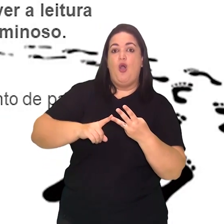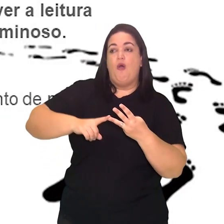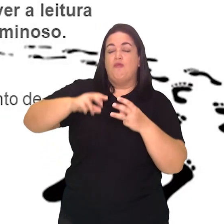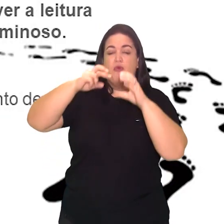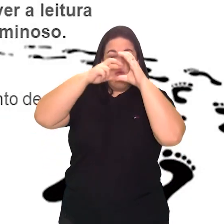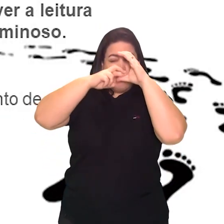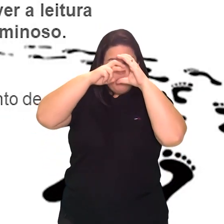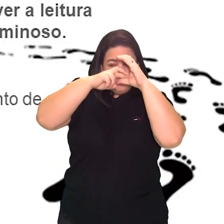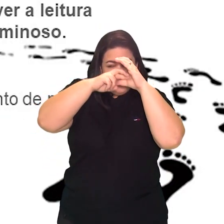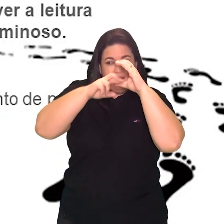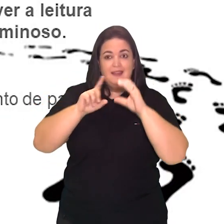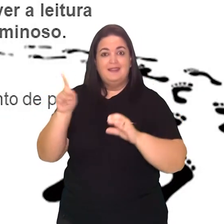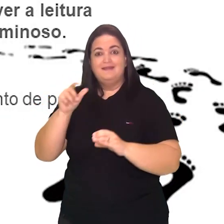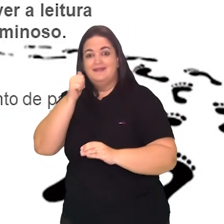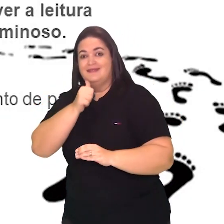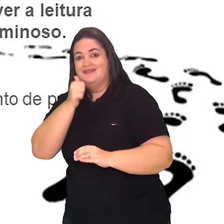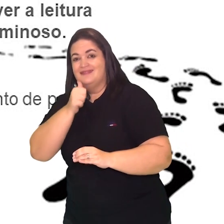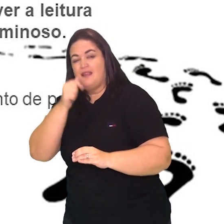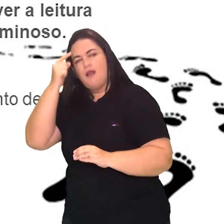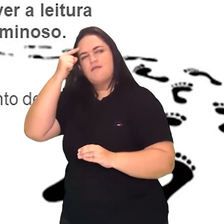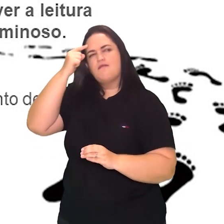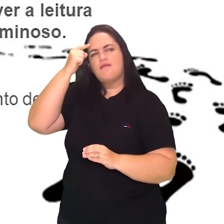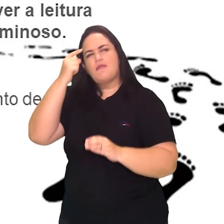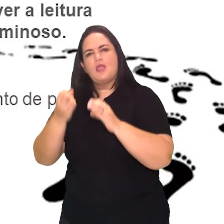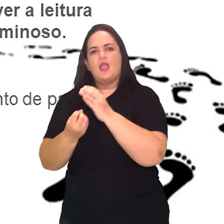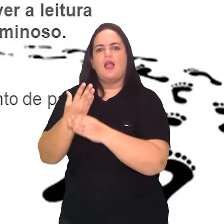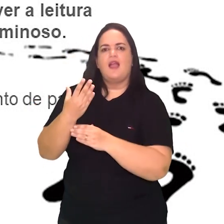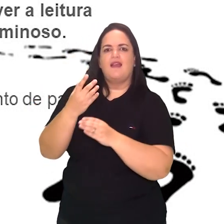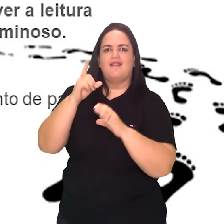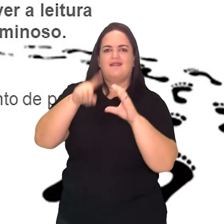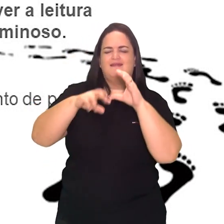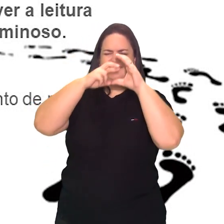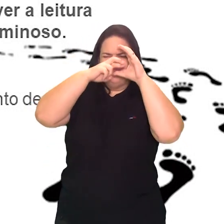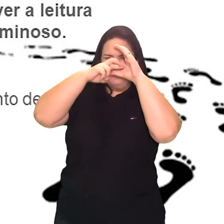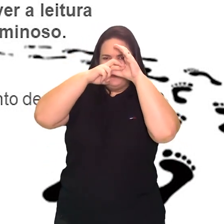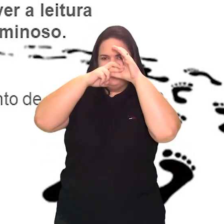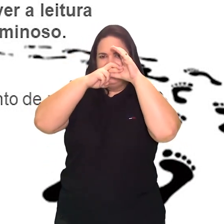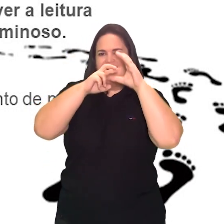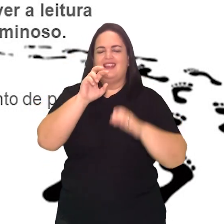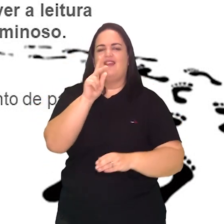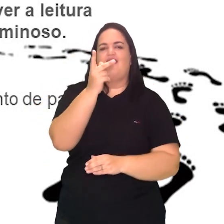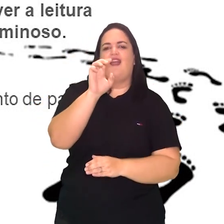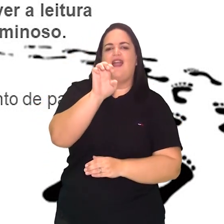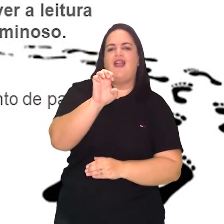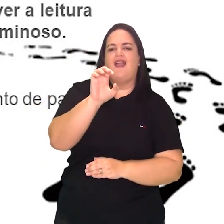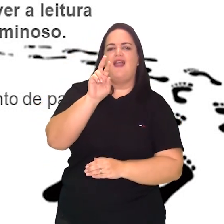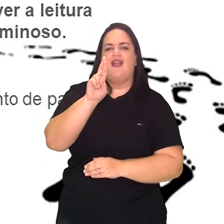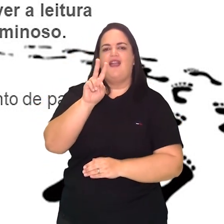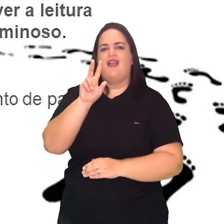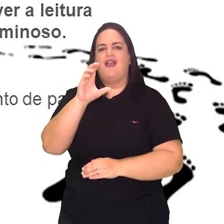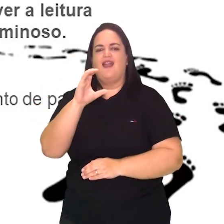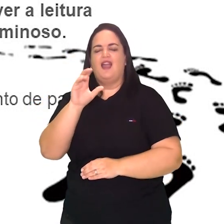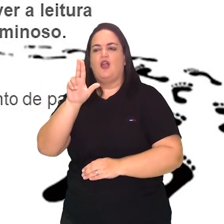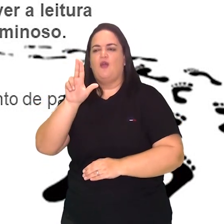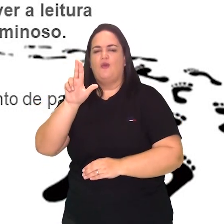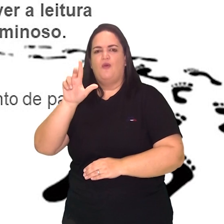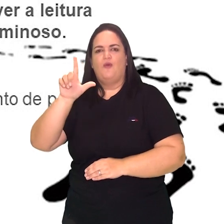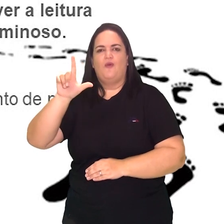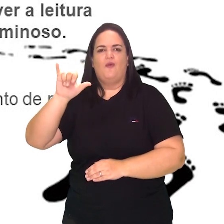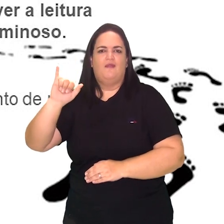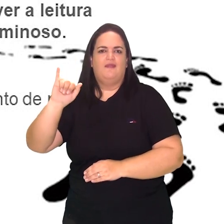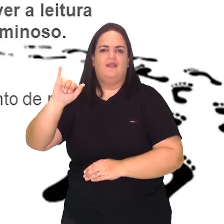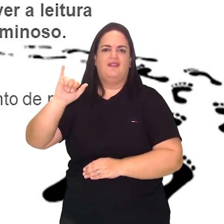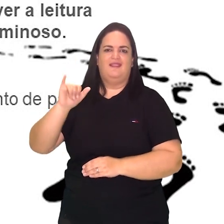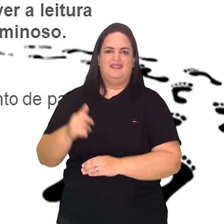tão famoso quanto Sherlock Holmes, é o detetive belga Hércule Poirot, um detetive brilhante,